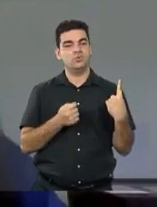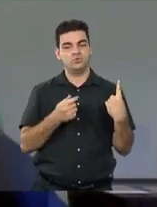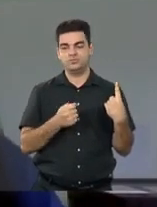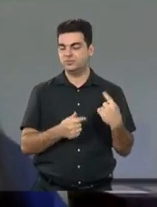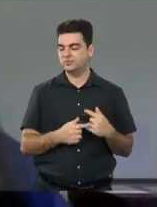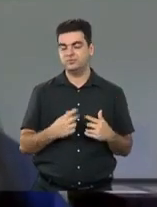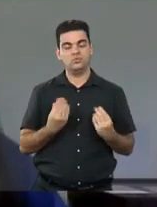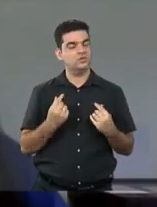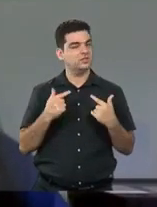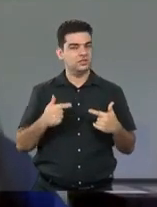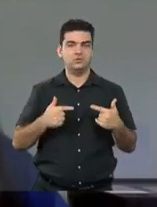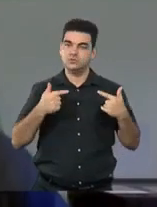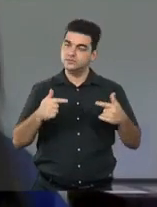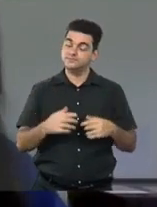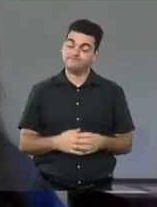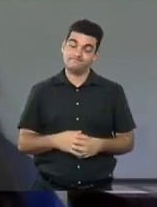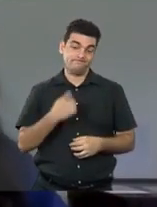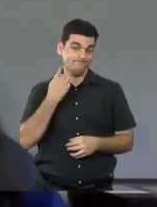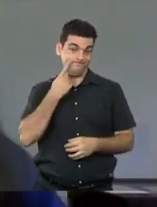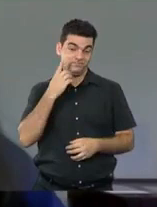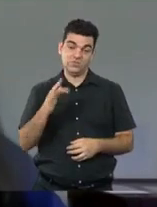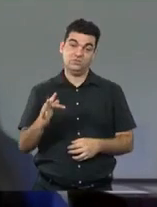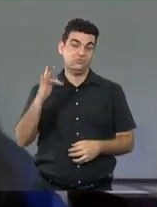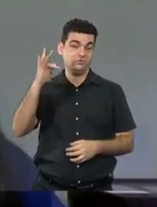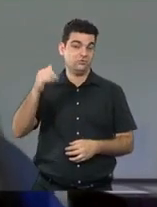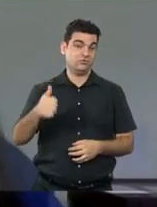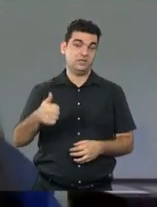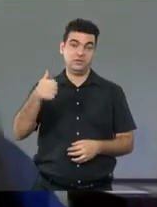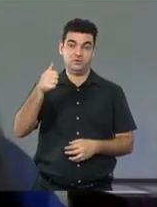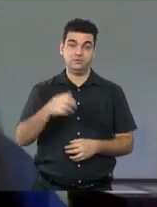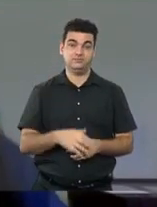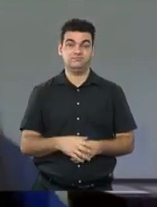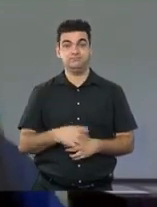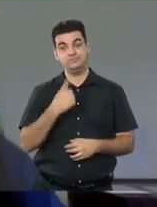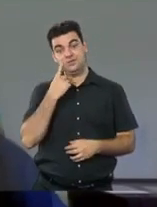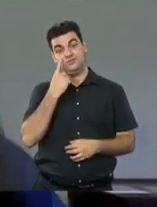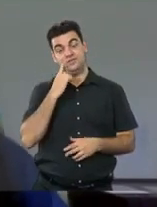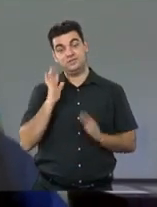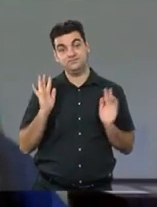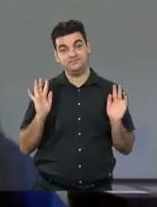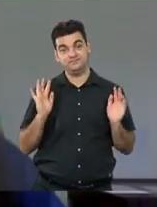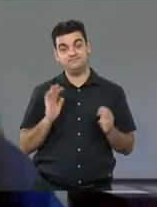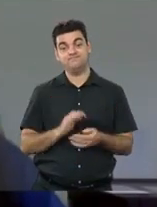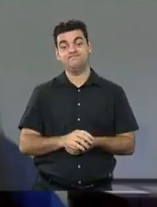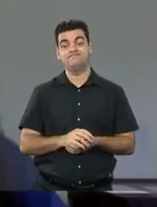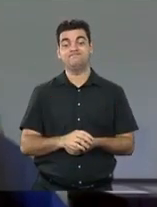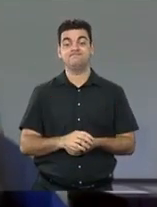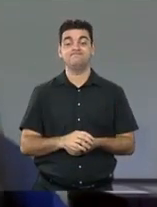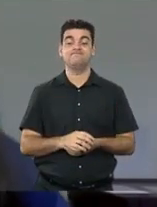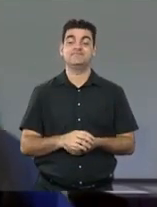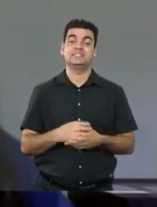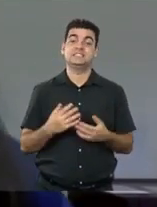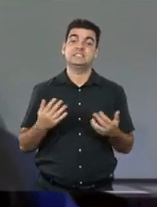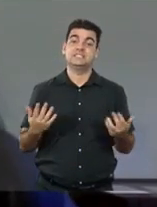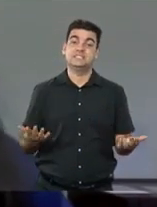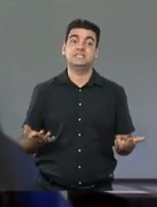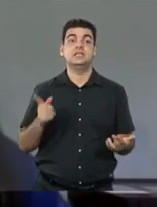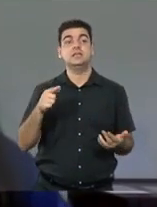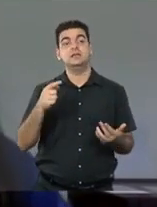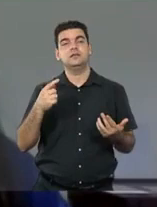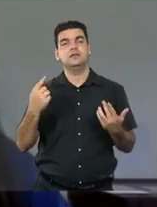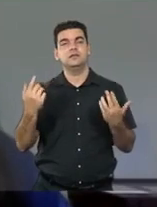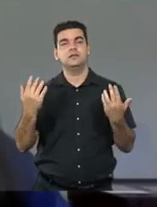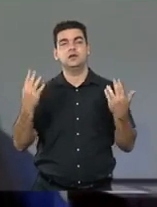grande para a gente, talvez esse exemplo venha a ser seguido futuramente por outras pessoas que vêm aí colocar esse